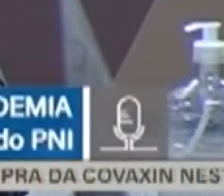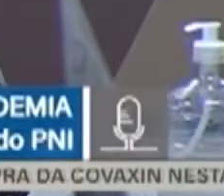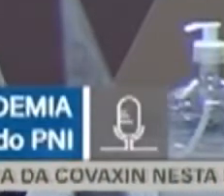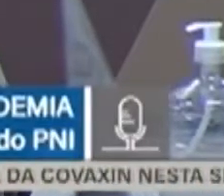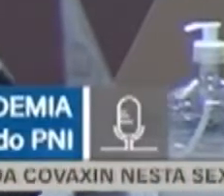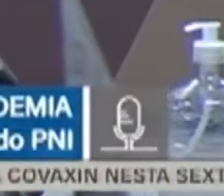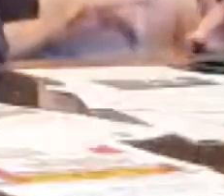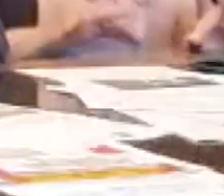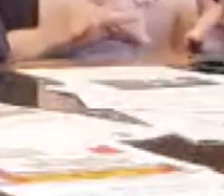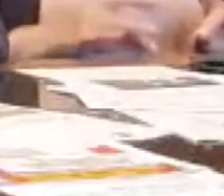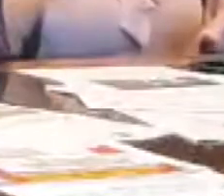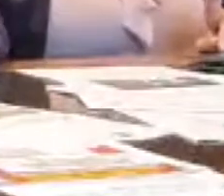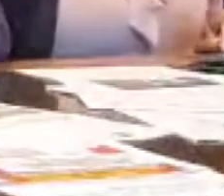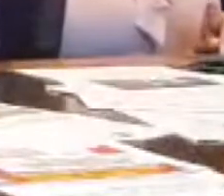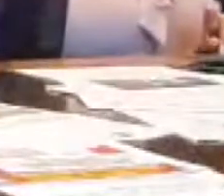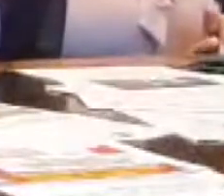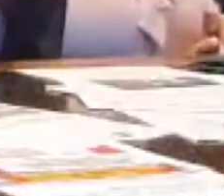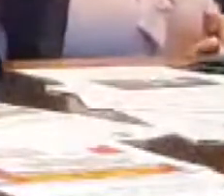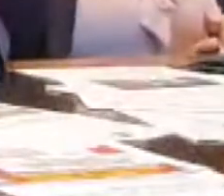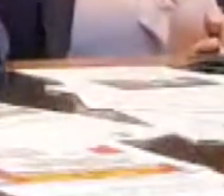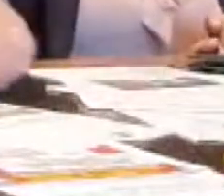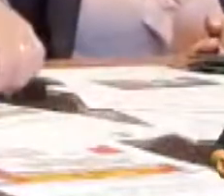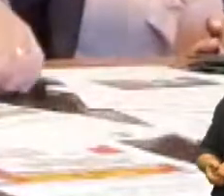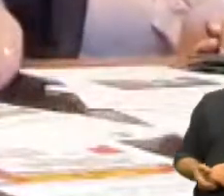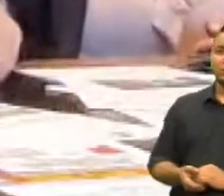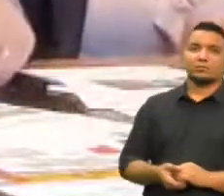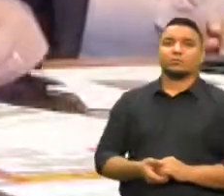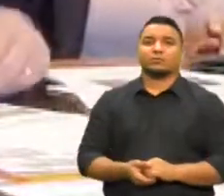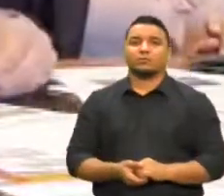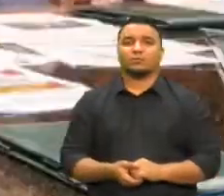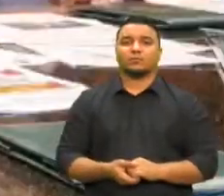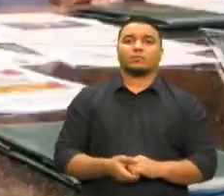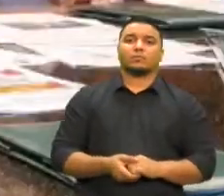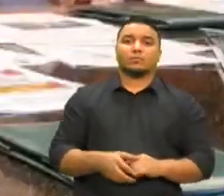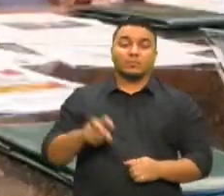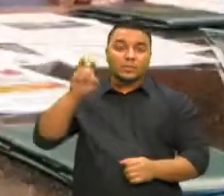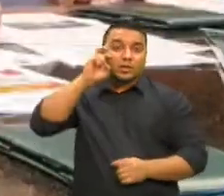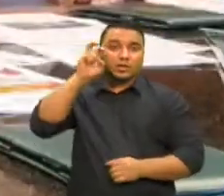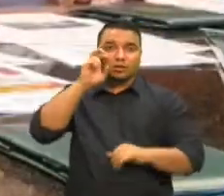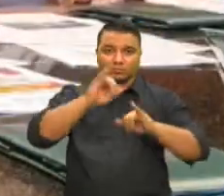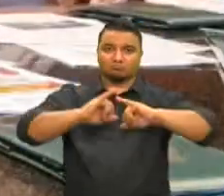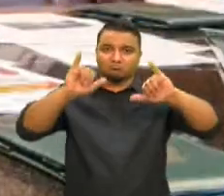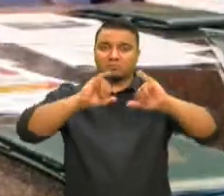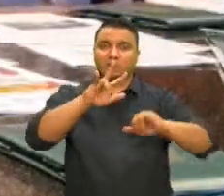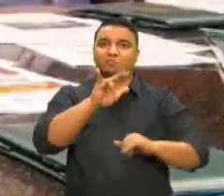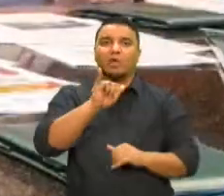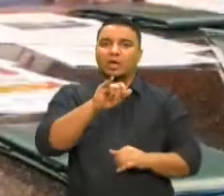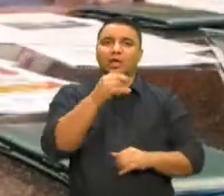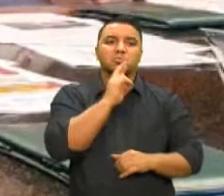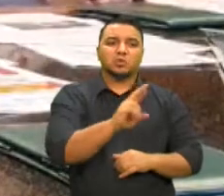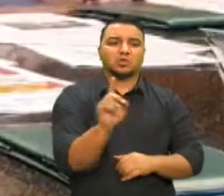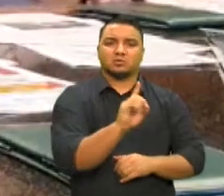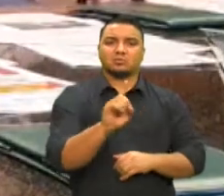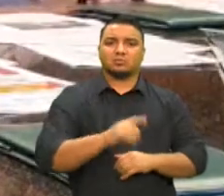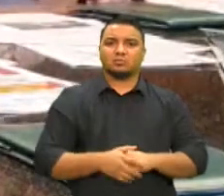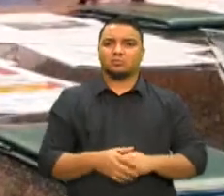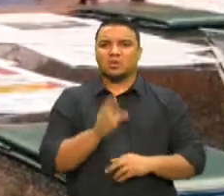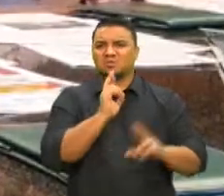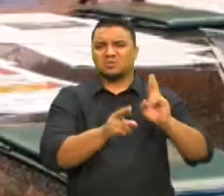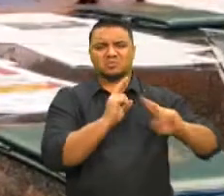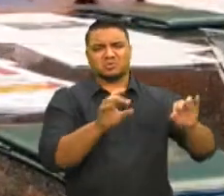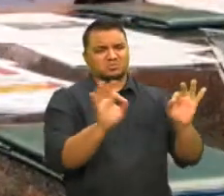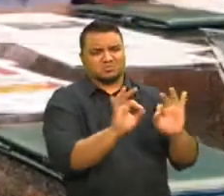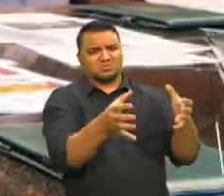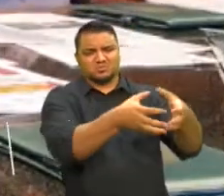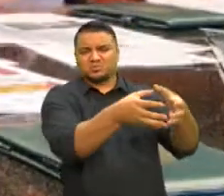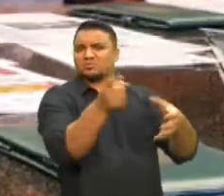mentiroso. Durante live nesta quinta-feira, Bolsonaro afirmou que não vai responder à solicitação. Eu não vou responder nada para esses caras.